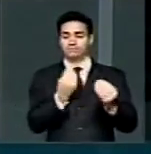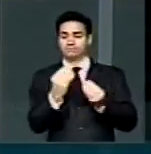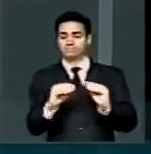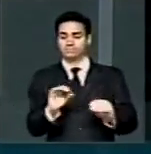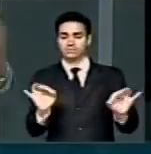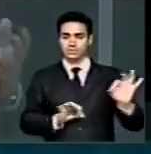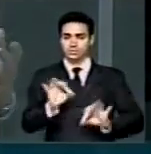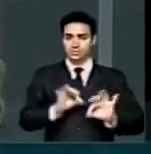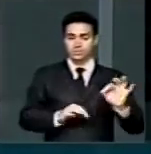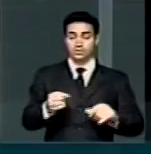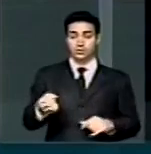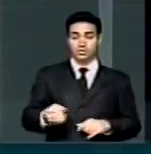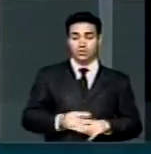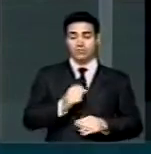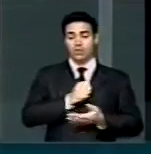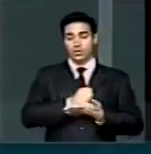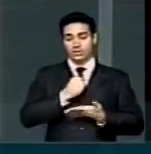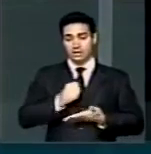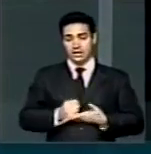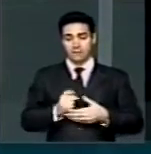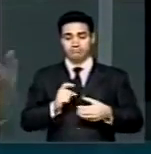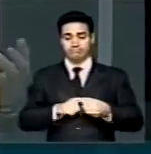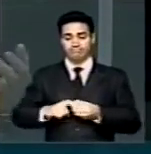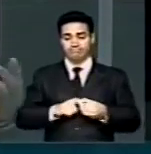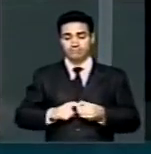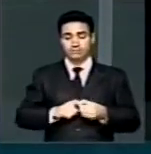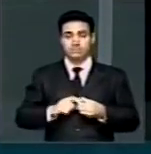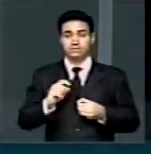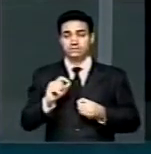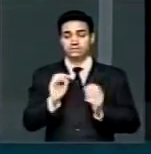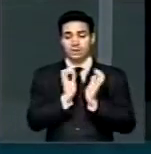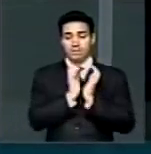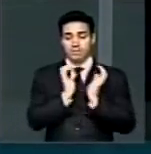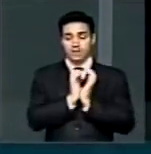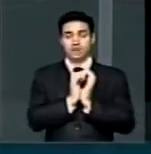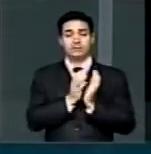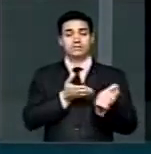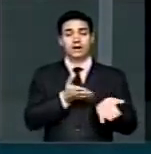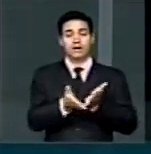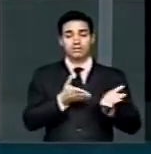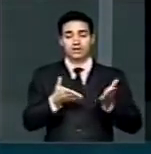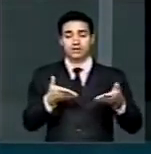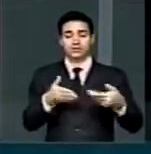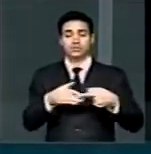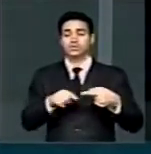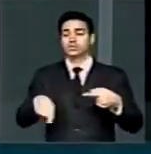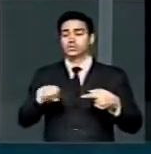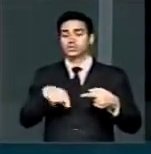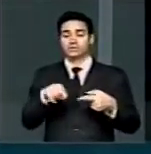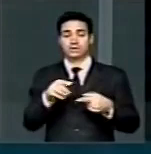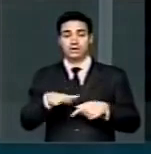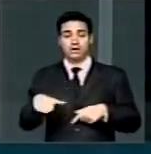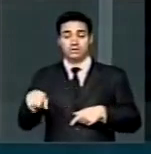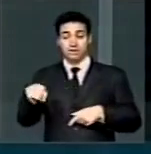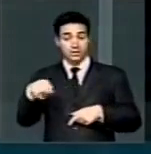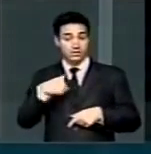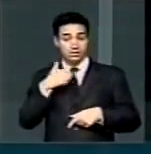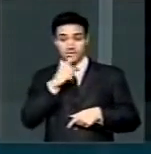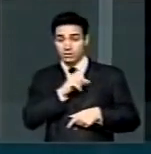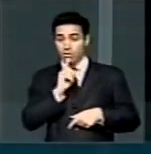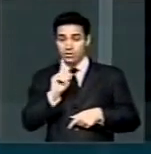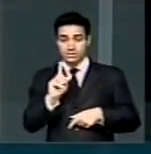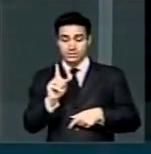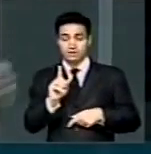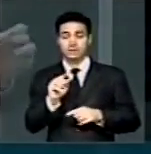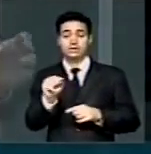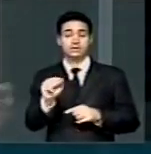novo contrato de parceria em que as APAES atendem aquelas crianças que não conseguem ser